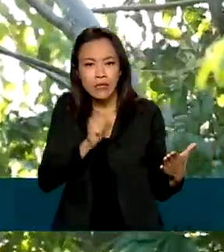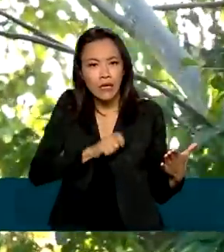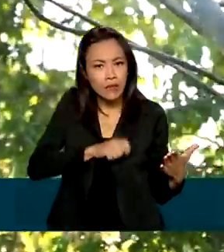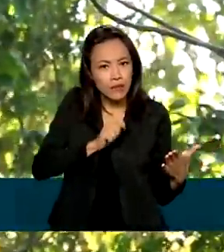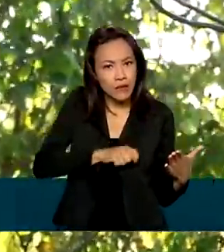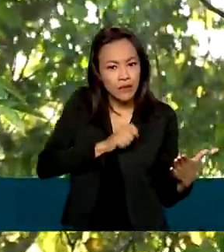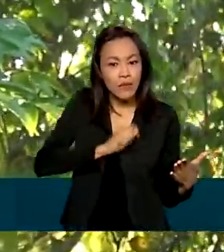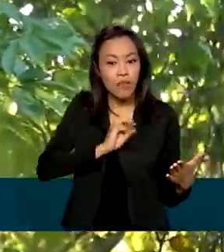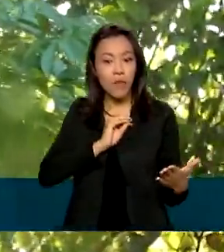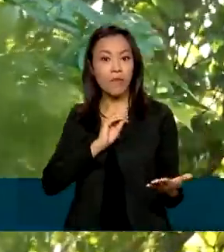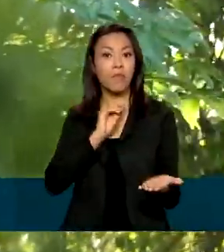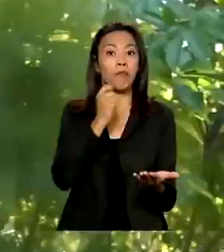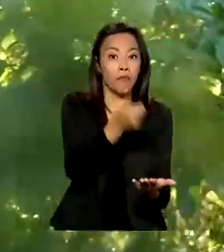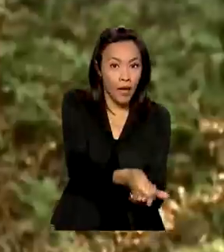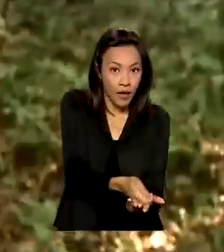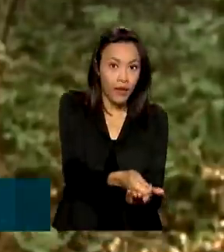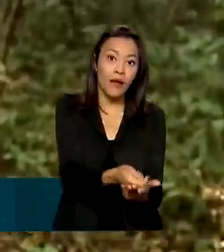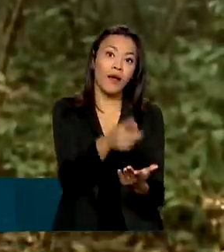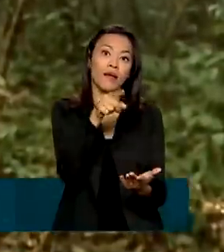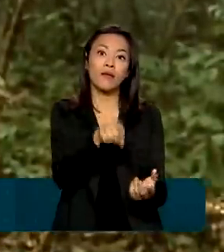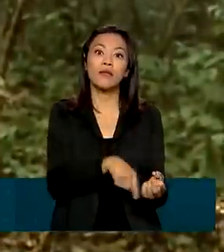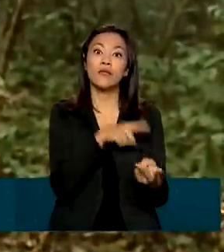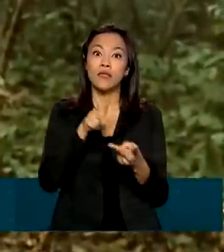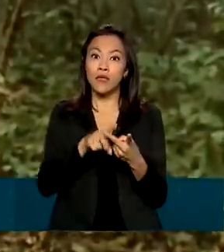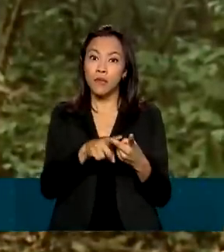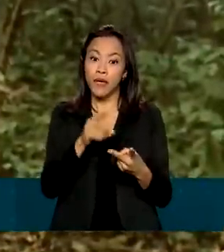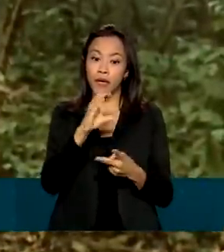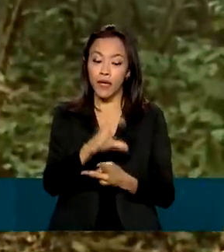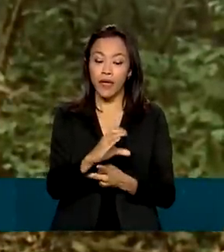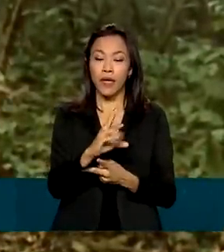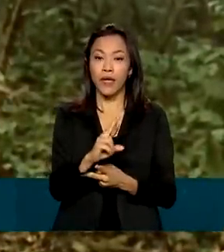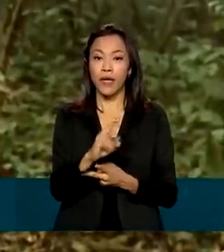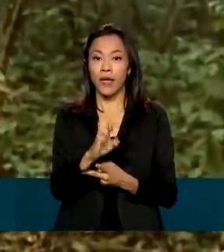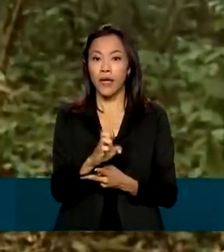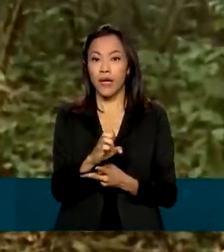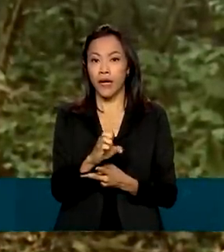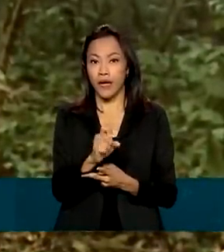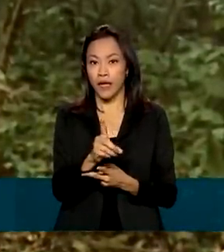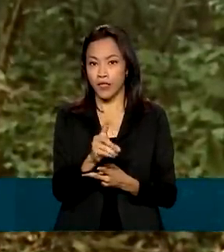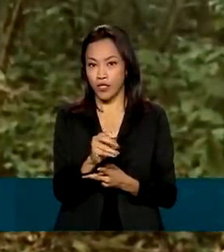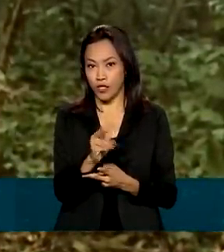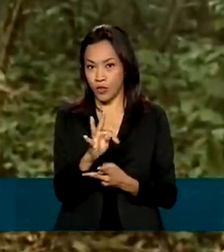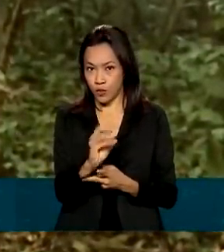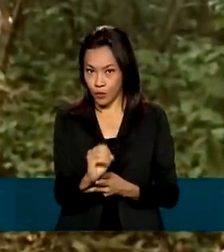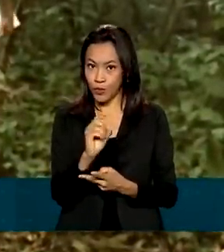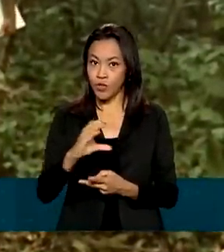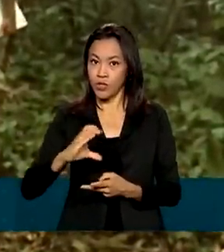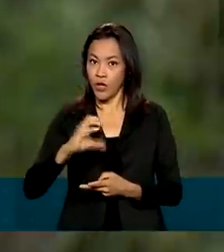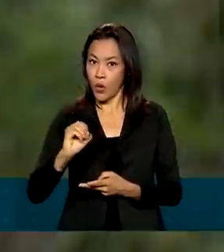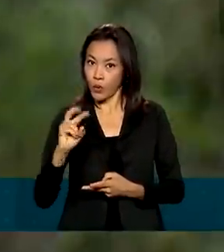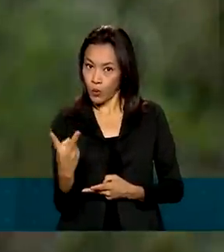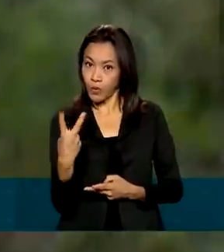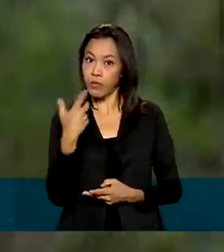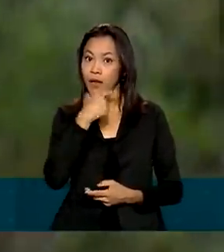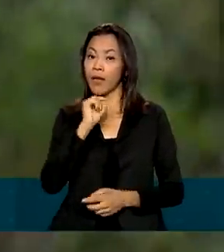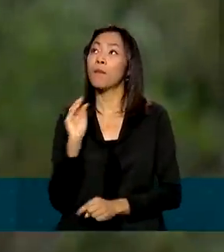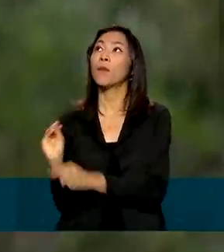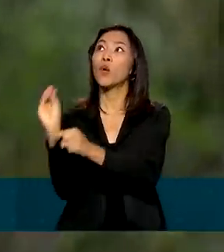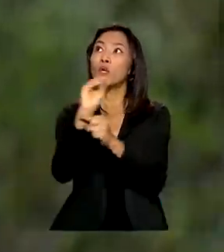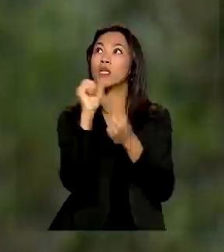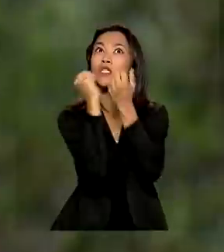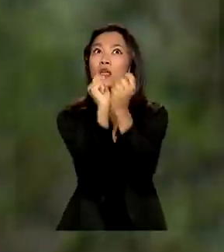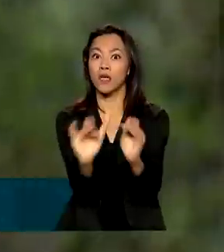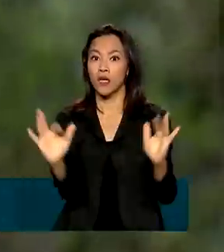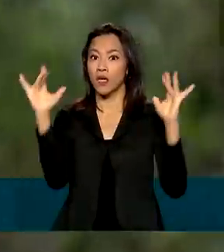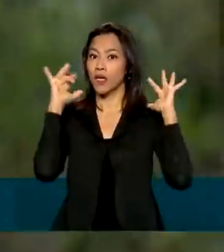por serviços ambientais e por créditos de carbono para quem tiver a função de proteger a floresta. O modelo é